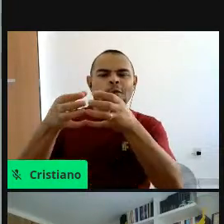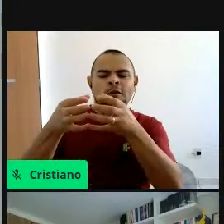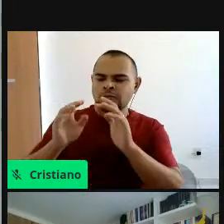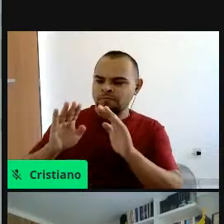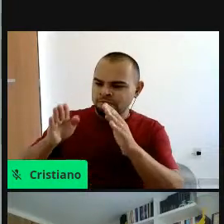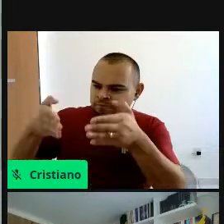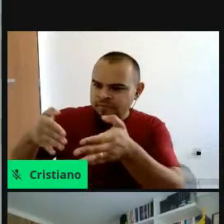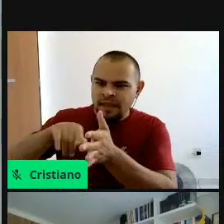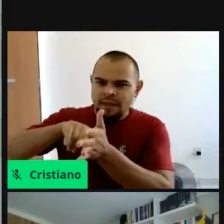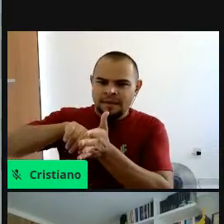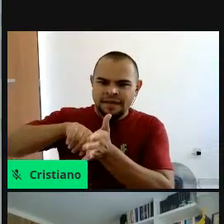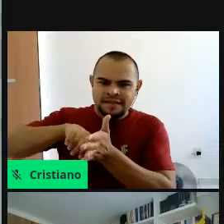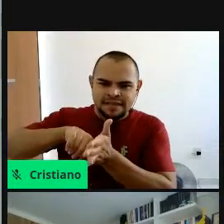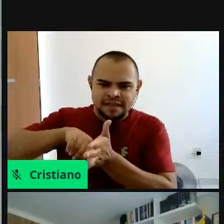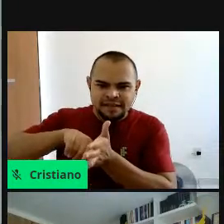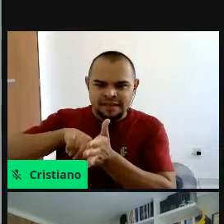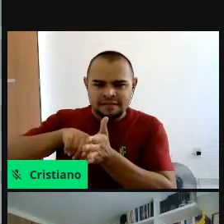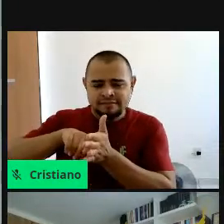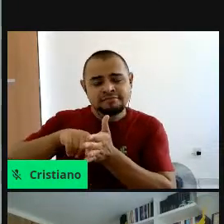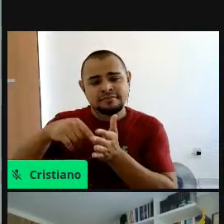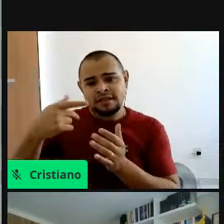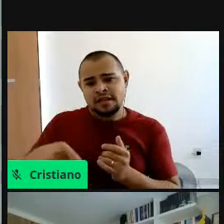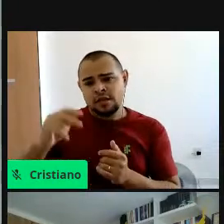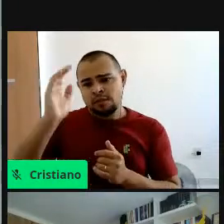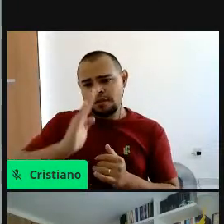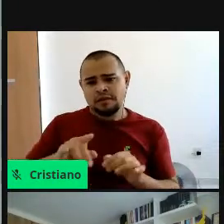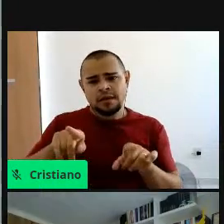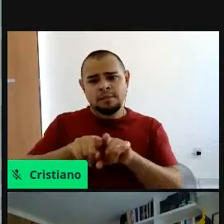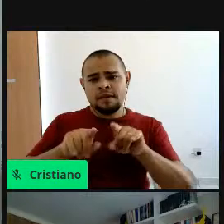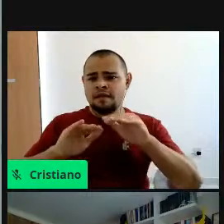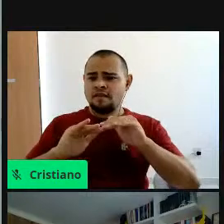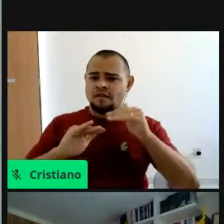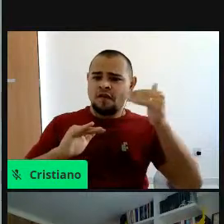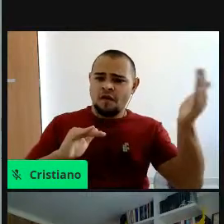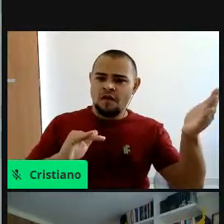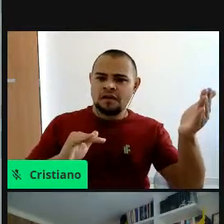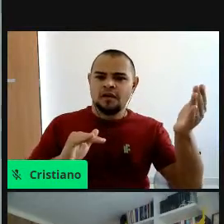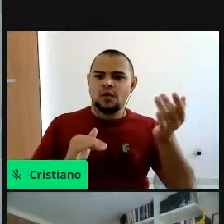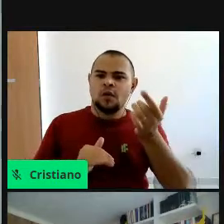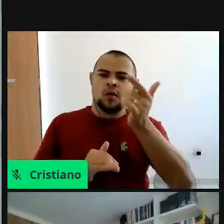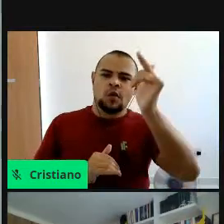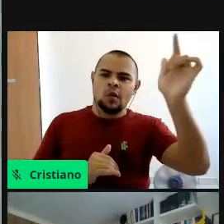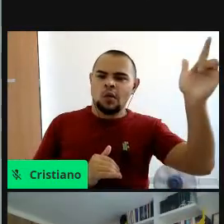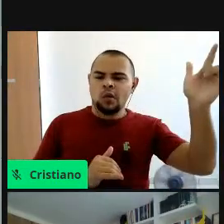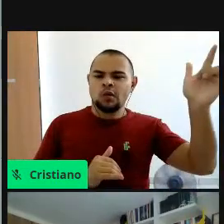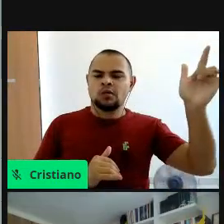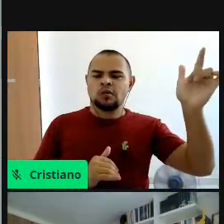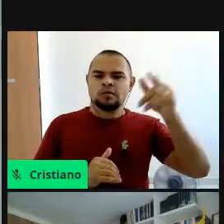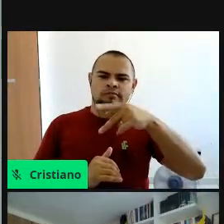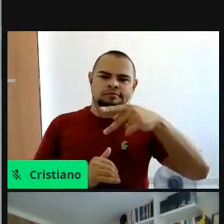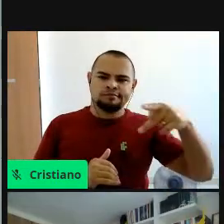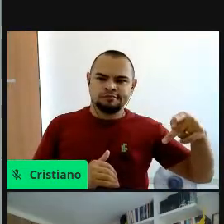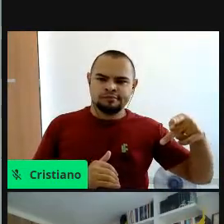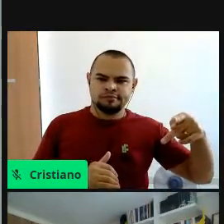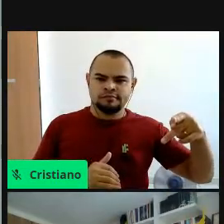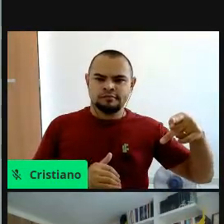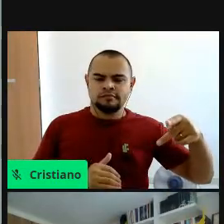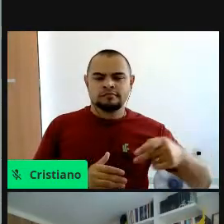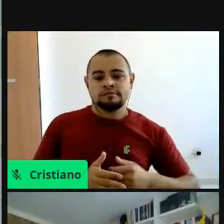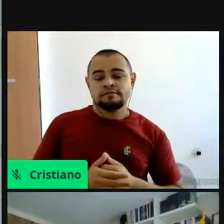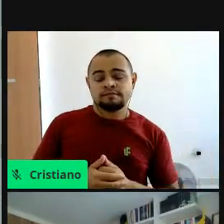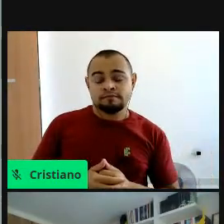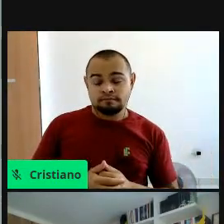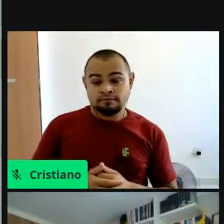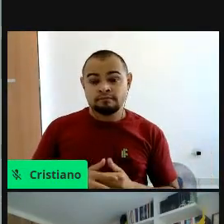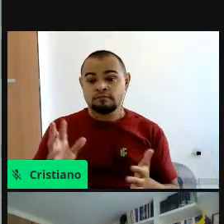pesquisa, né, isso aqui no Brasil e também no exterior, por outros chefes, né, de outras nações, então, fez